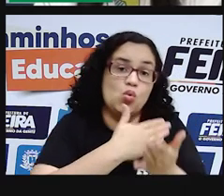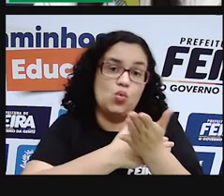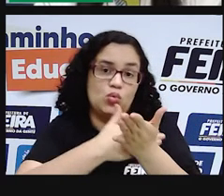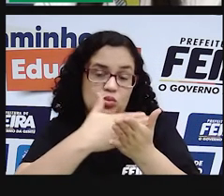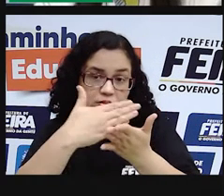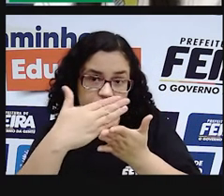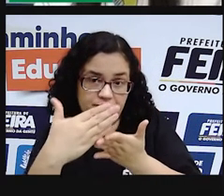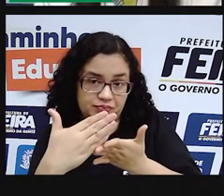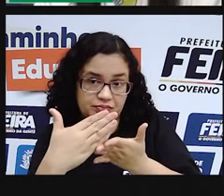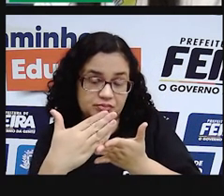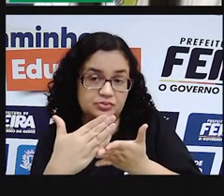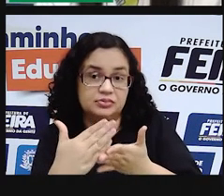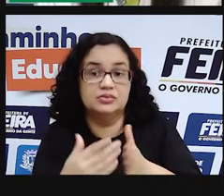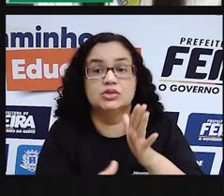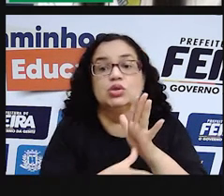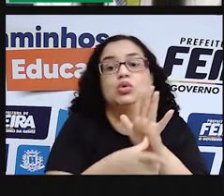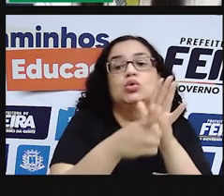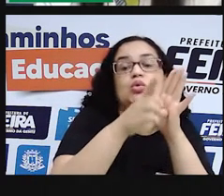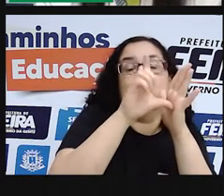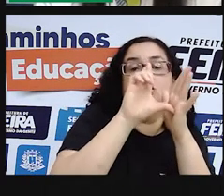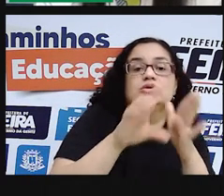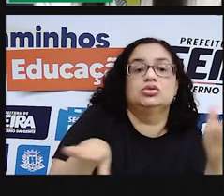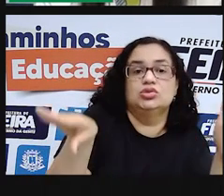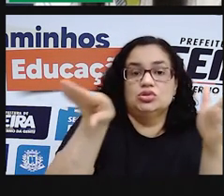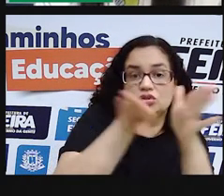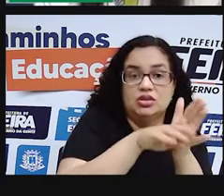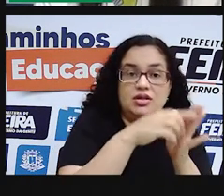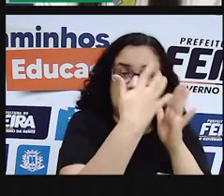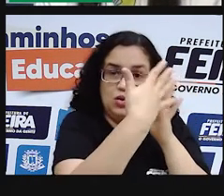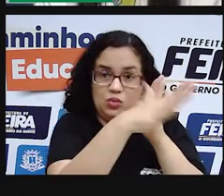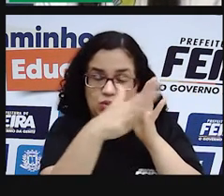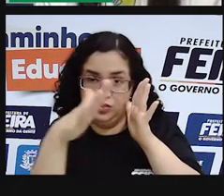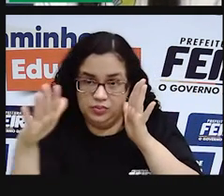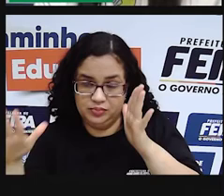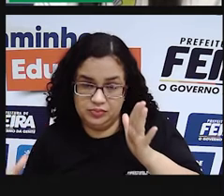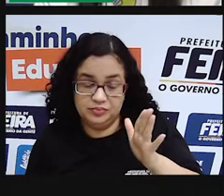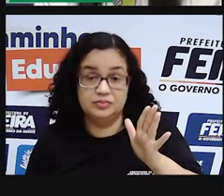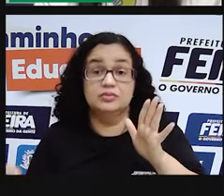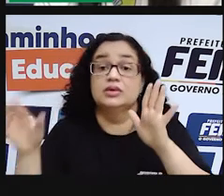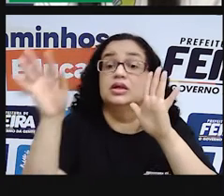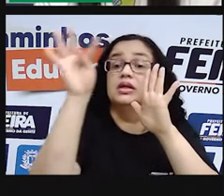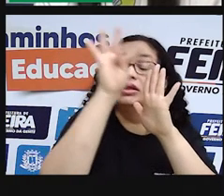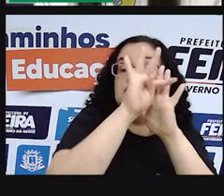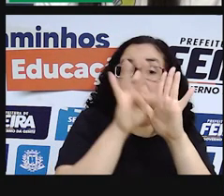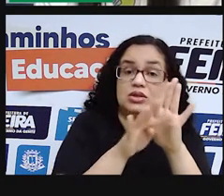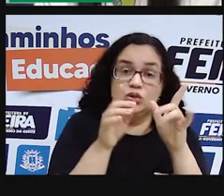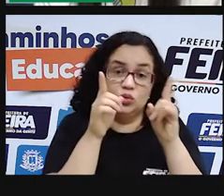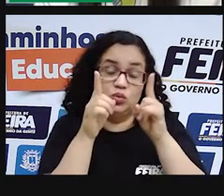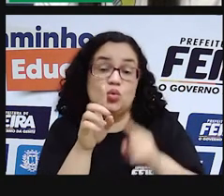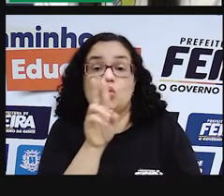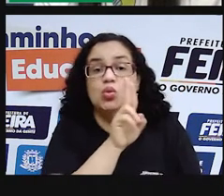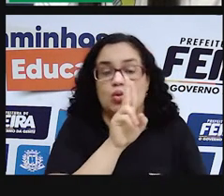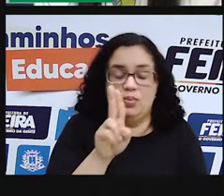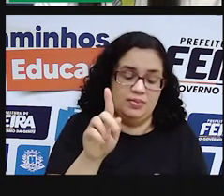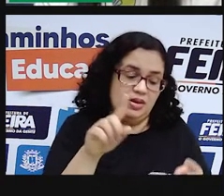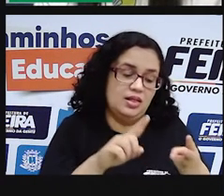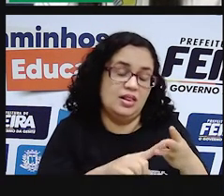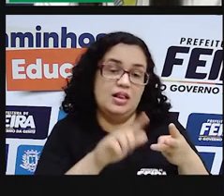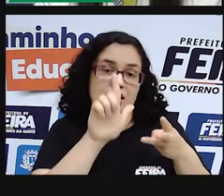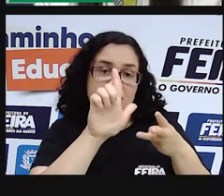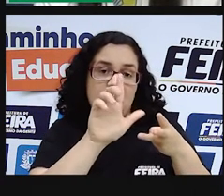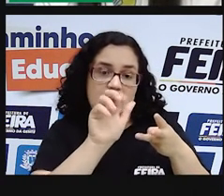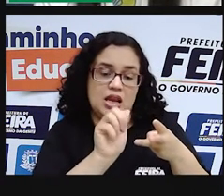acumular um pouco antes de chegar ao mar. Então, esse trecho aí é chamado de laguna.